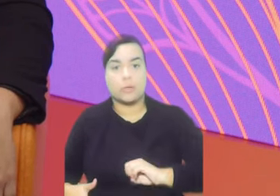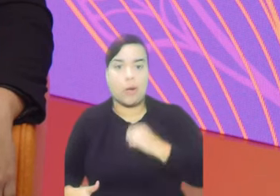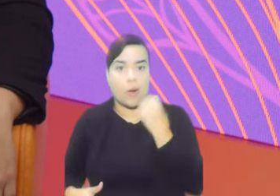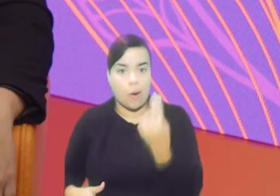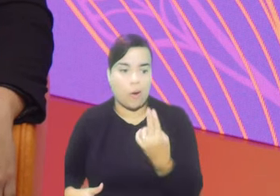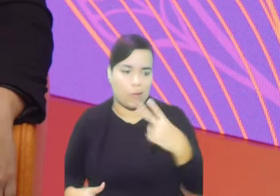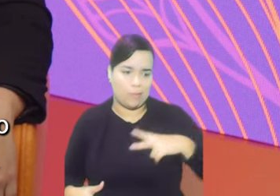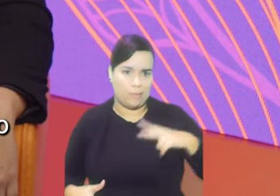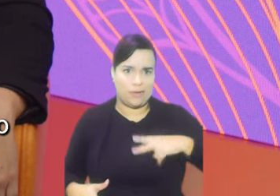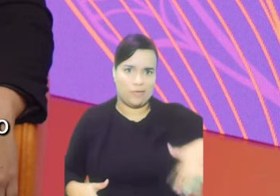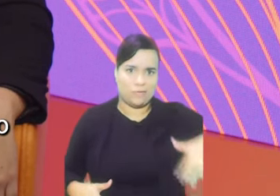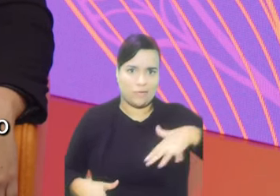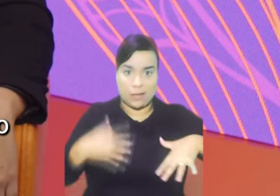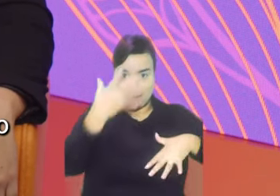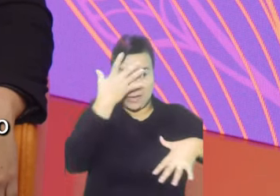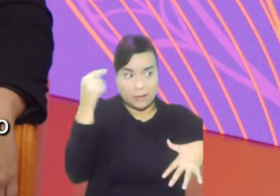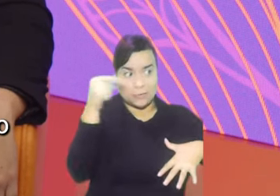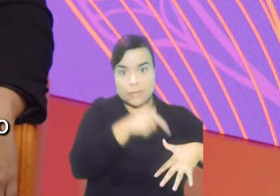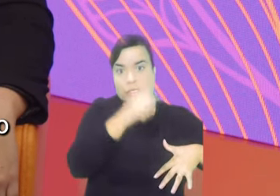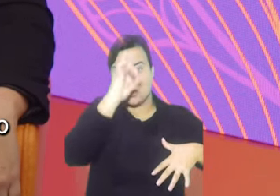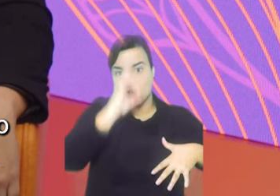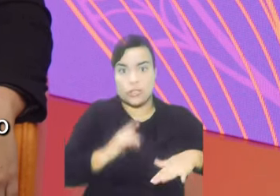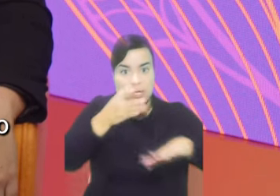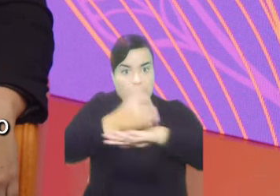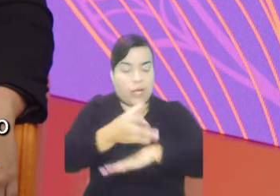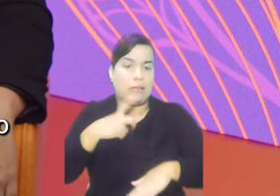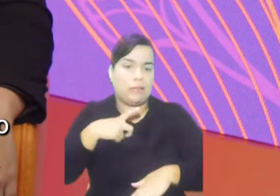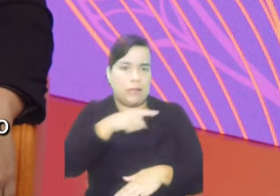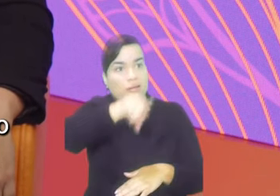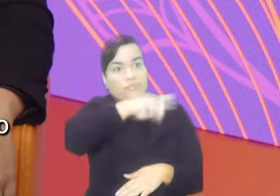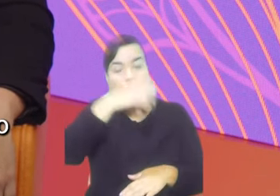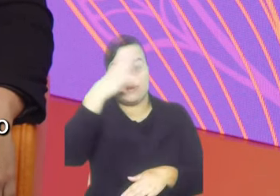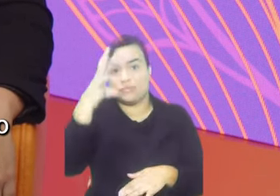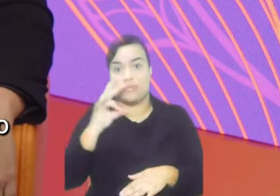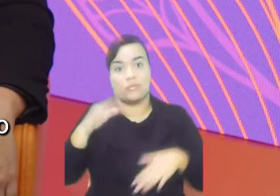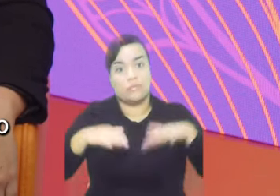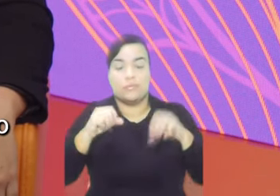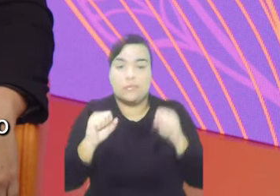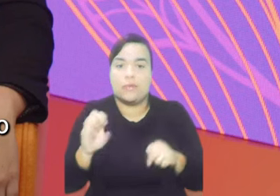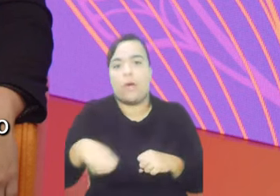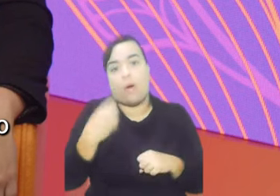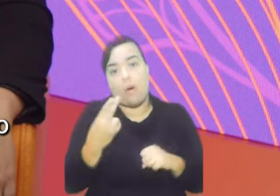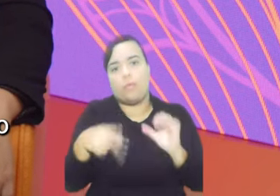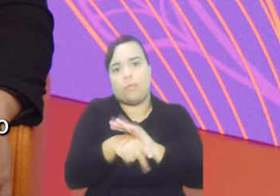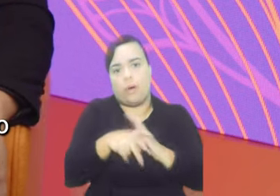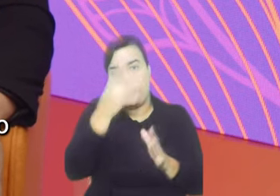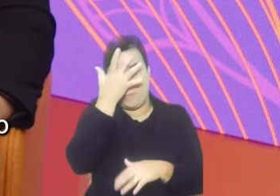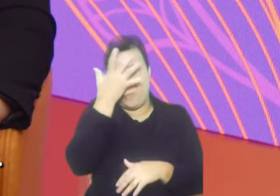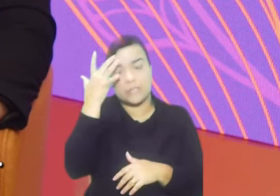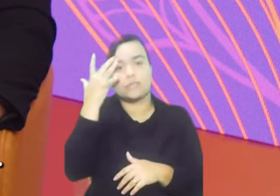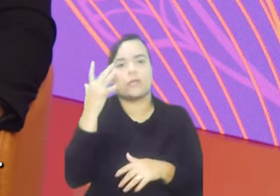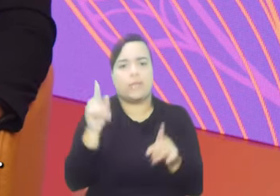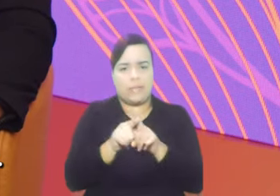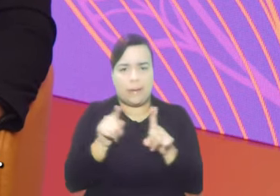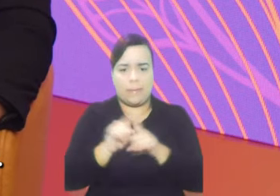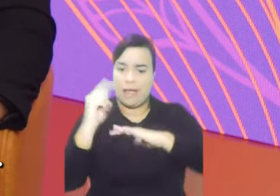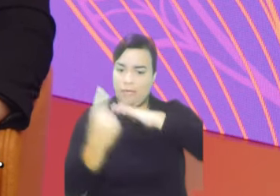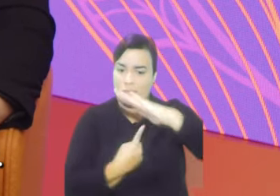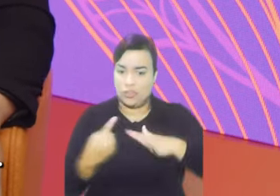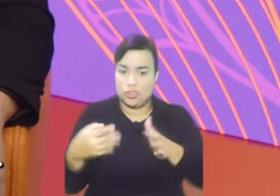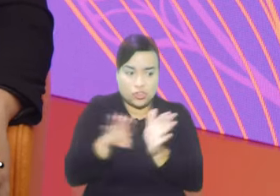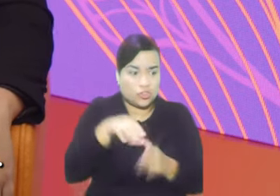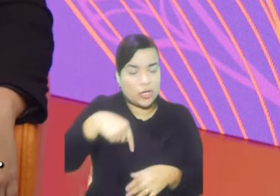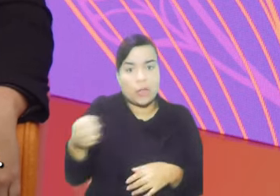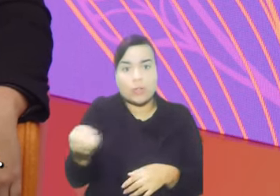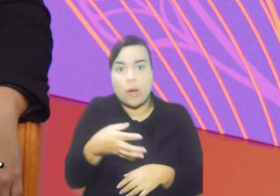atores públicos ou privados de que aquela pessoa tem direito e acesso, ou desconhecimento da própria pessoa refugiada também,